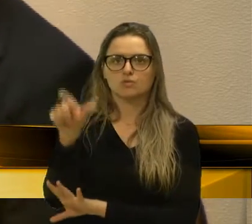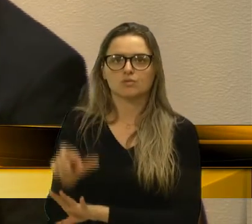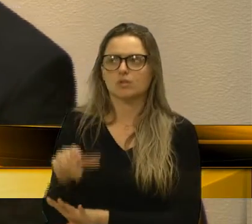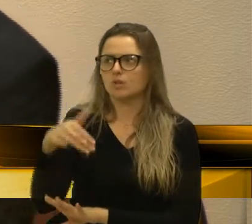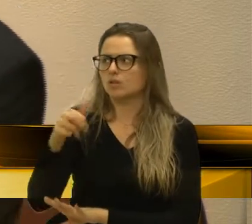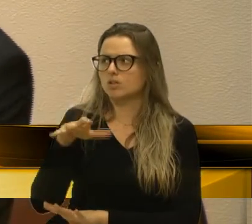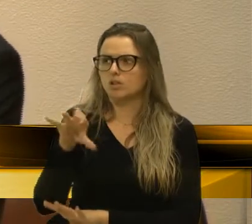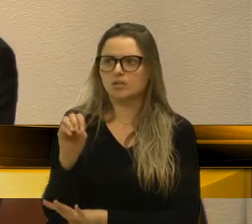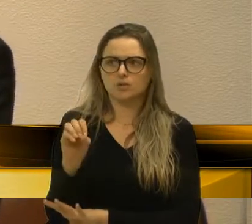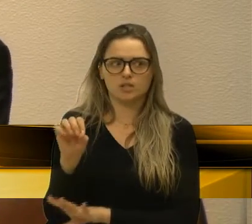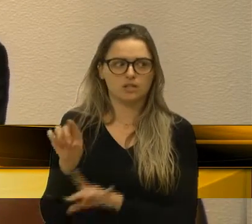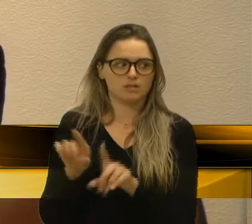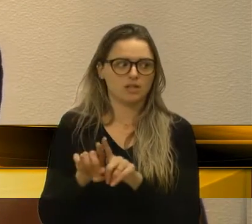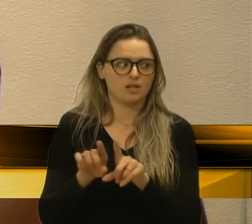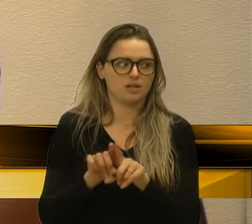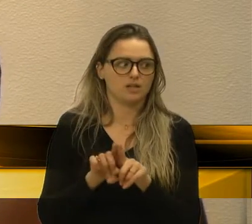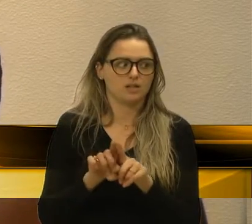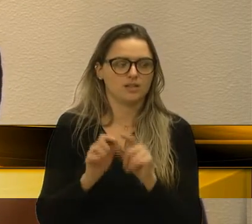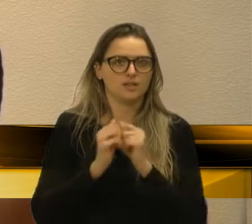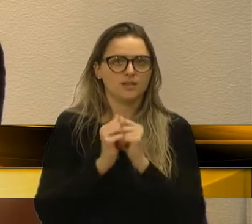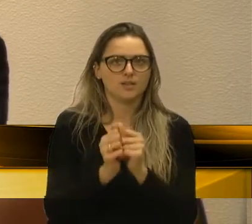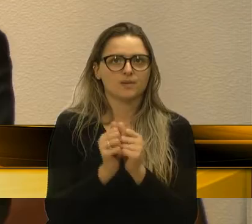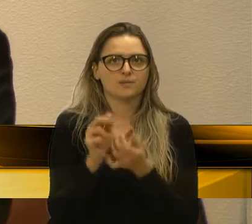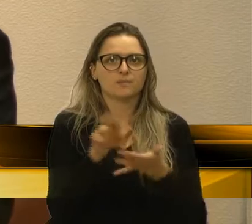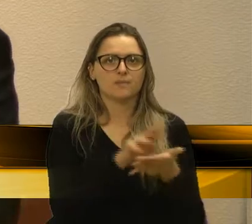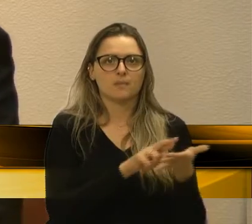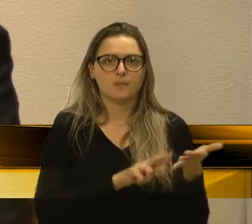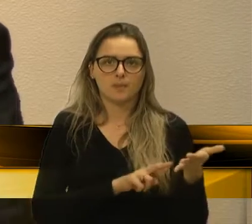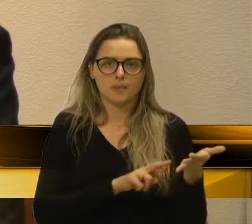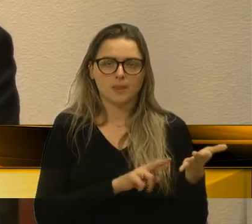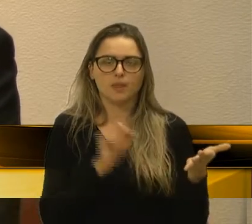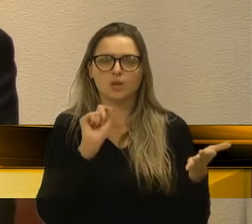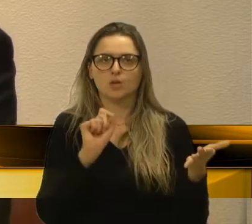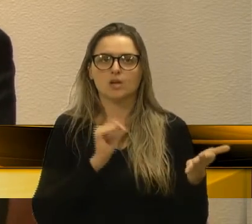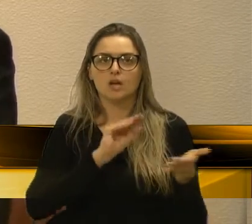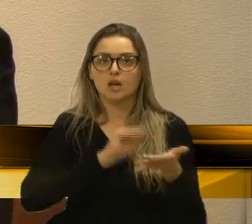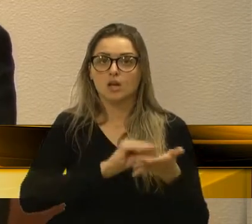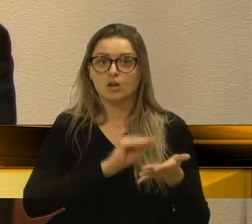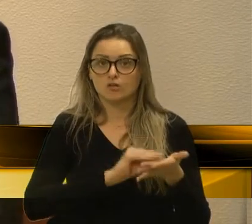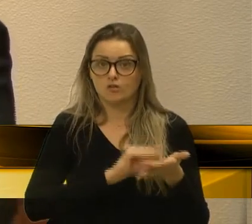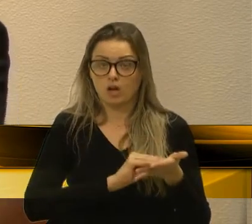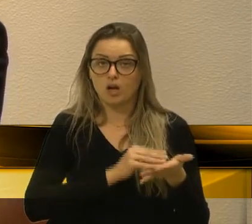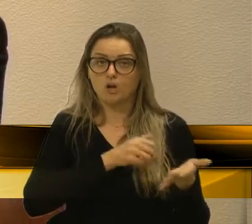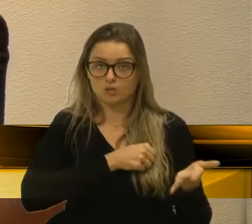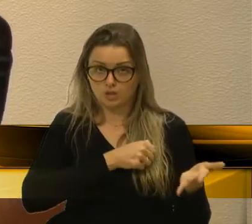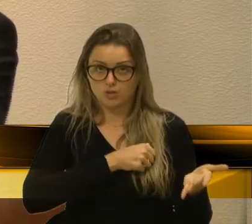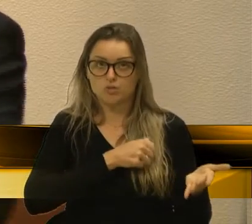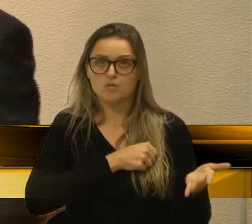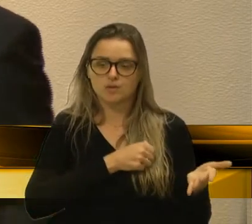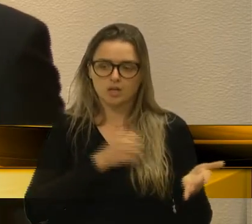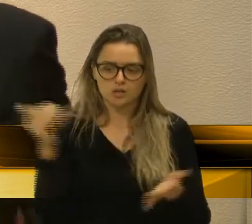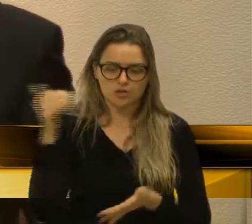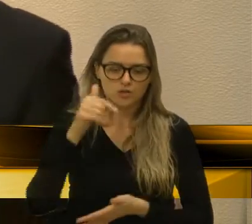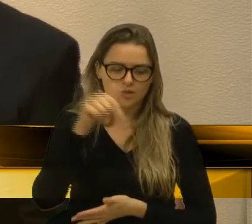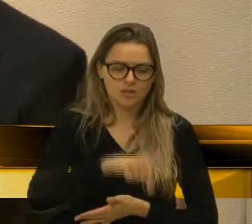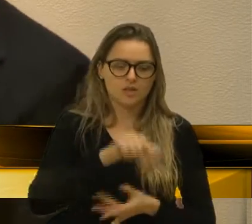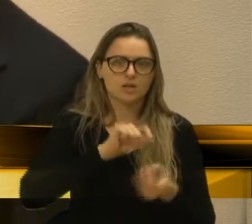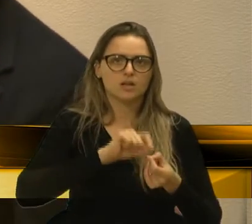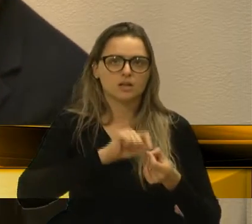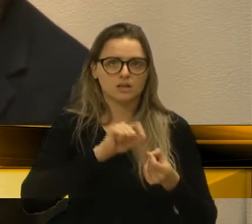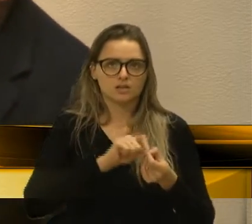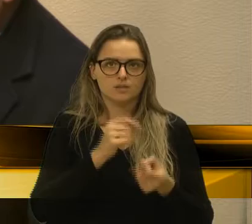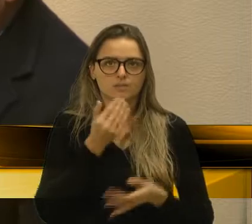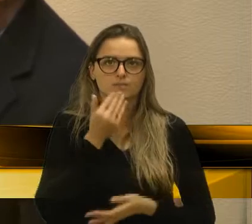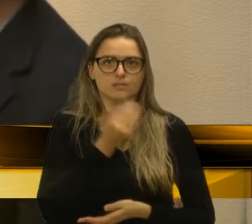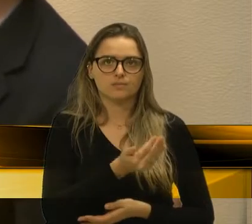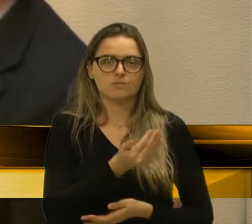Então, diante a este relatório que fiz na época, e a essa falta de humildade de vir e fazer um pedido de